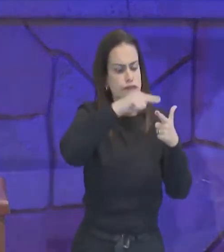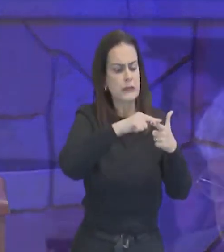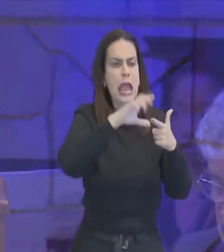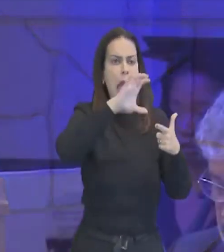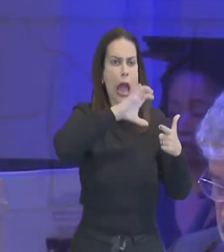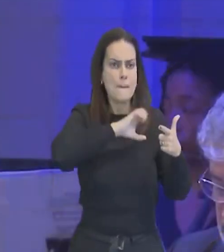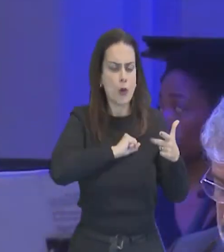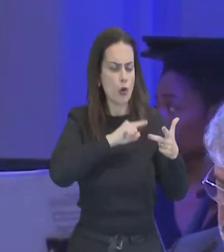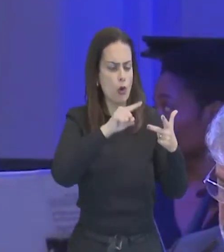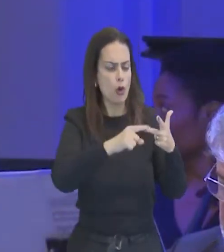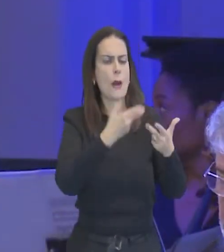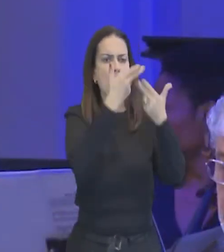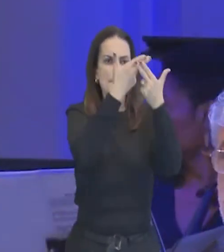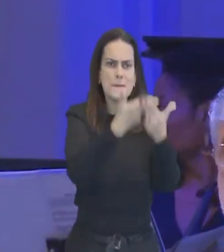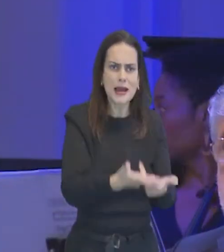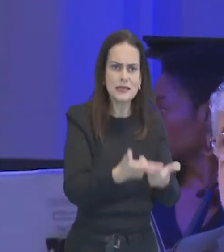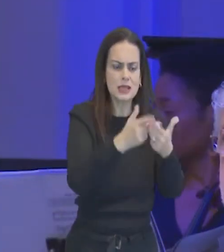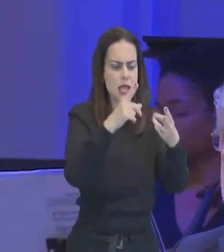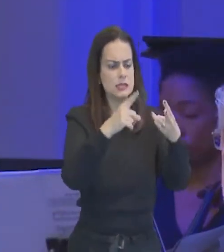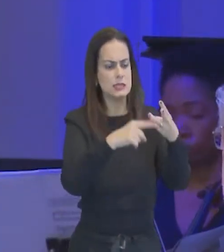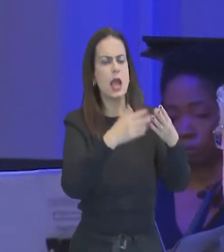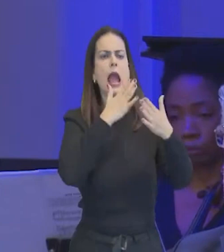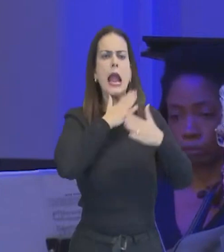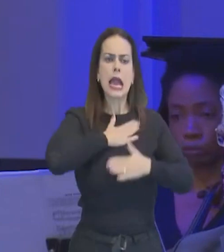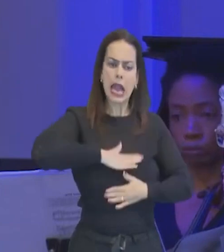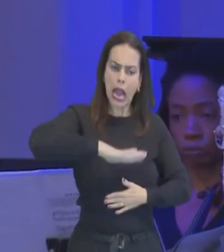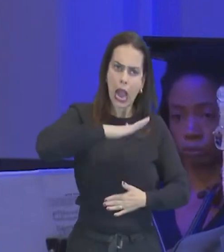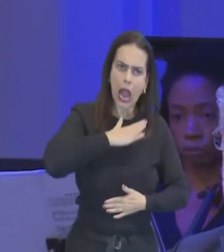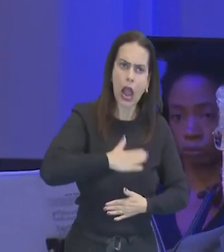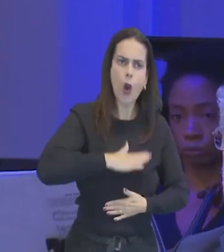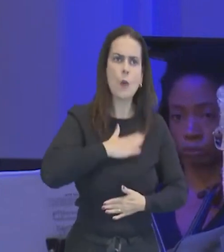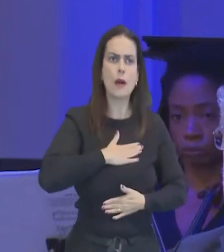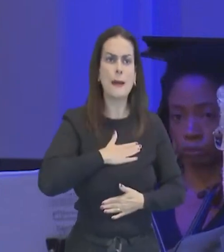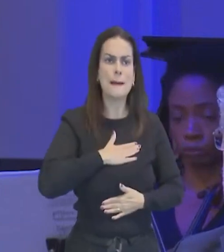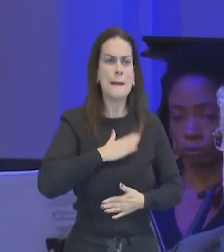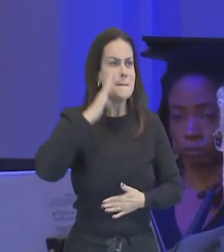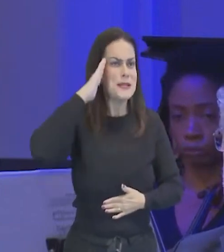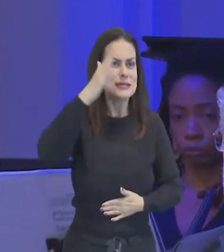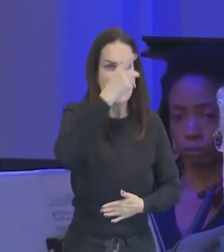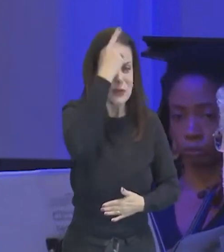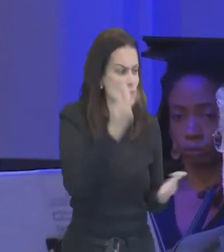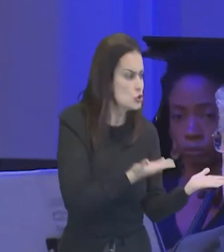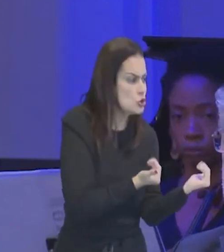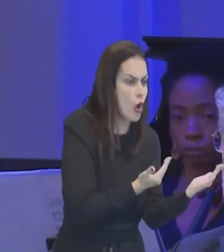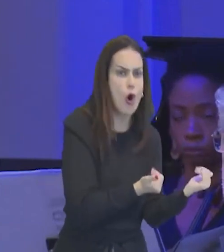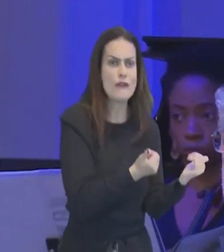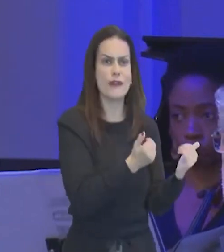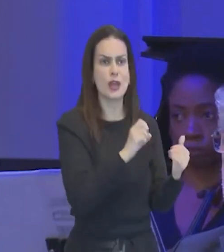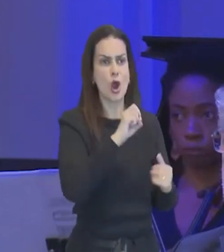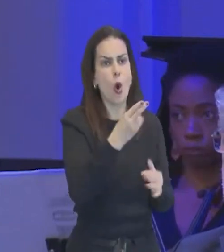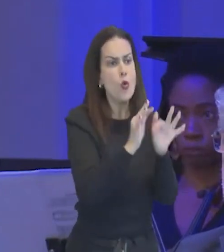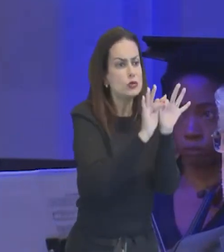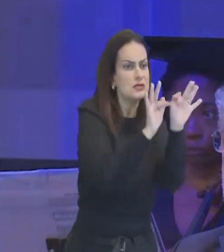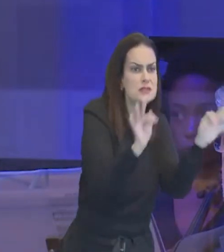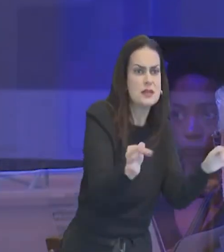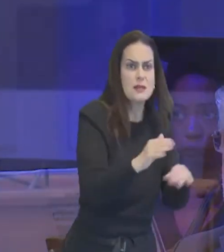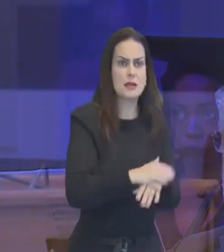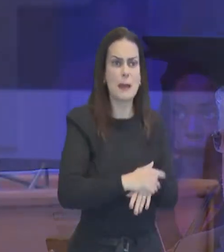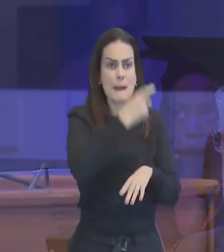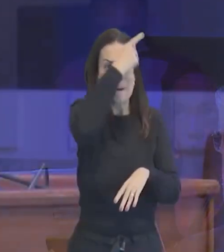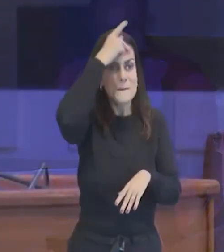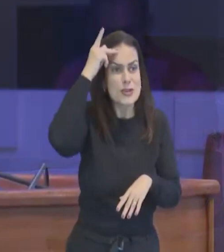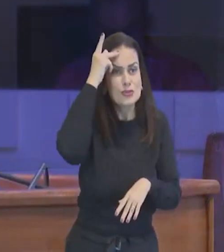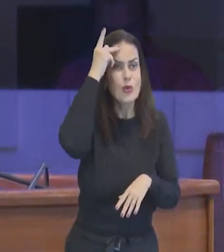paciência, com calma, principalmente com os mais novos, com os mais simples, principalmente com aqueles que